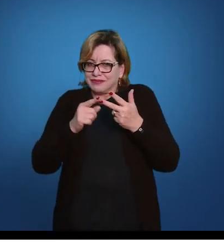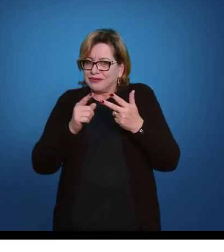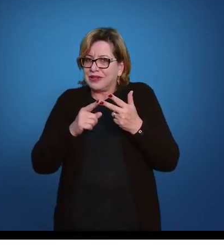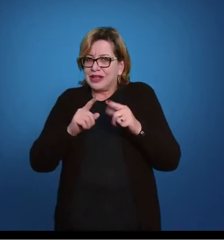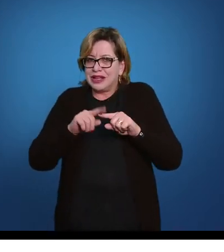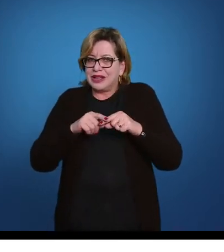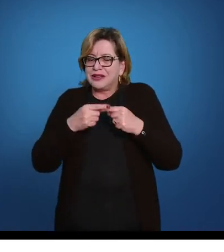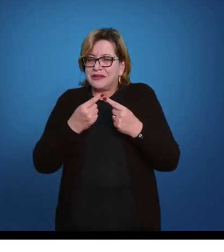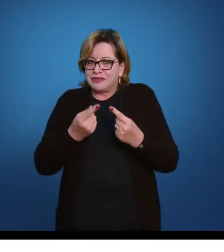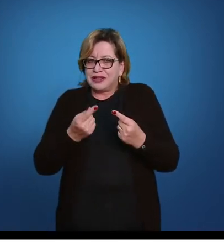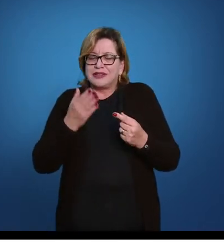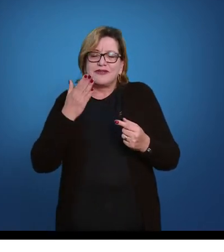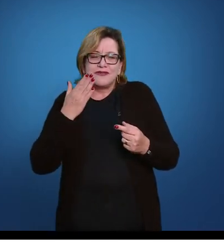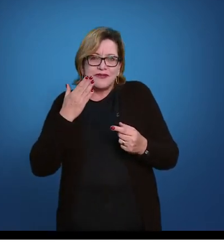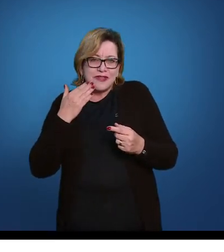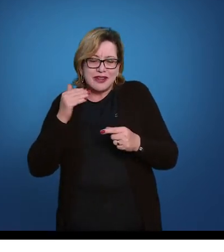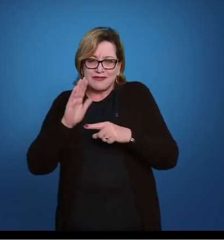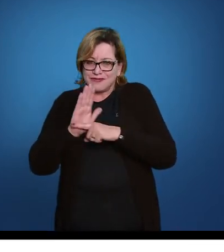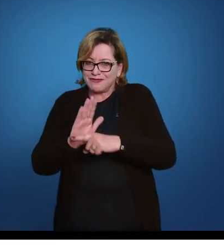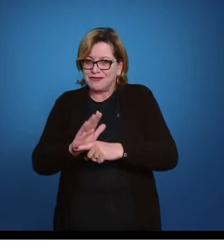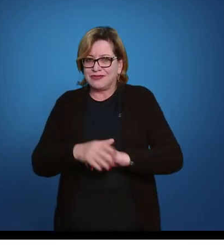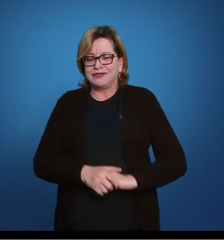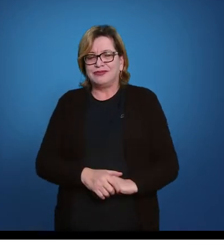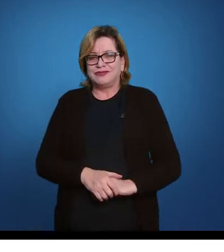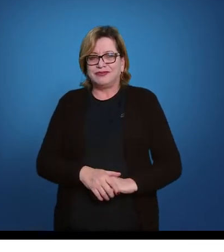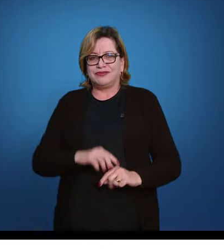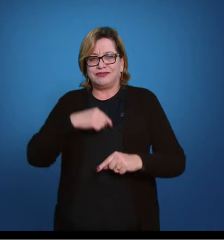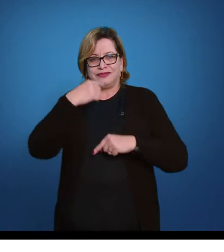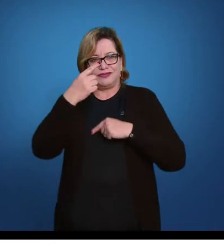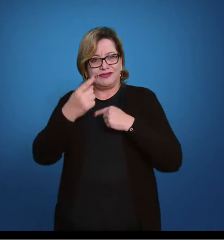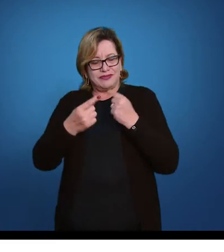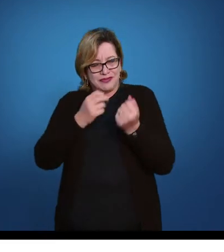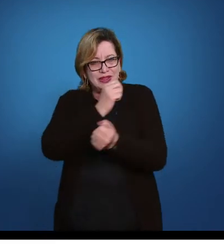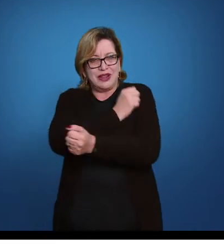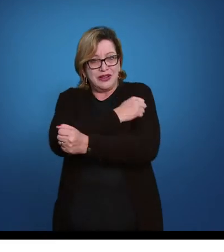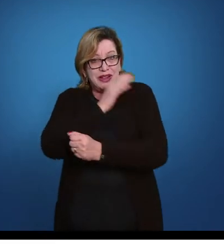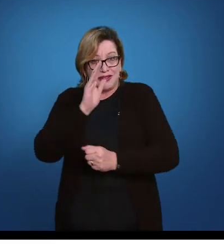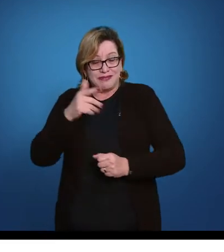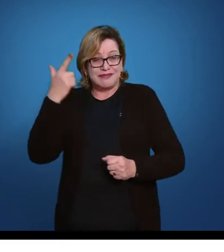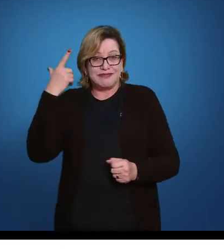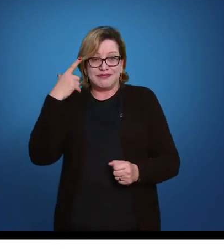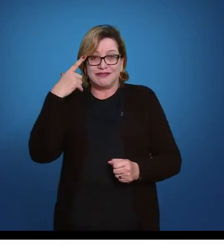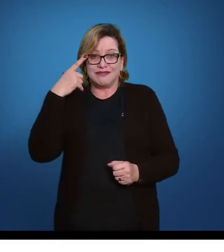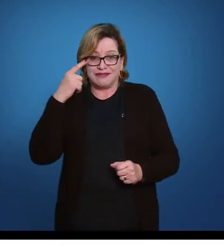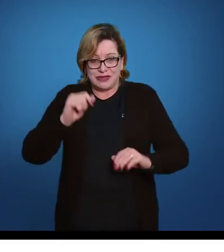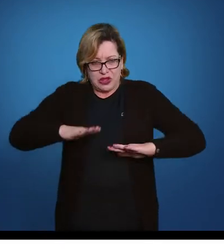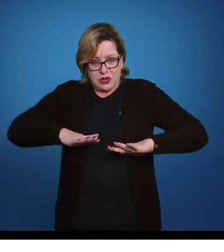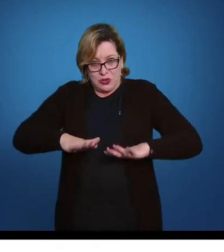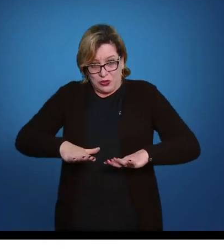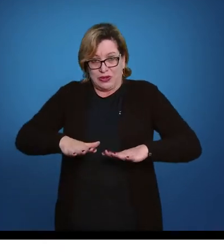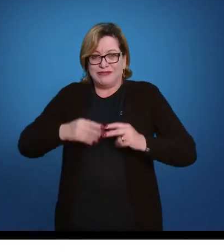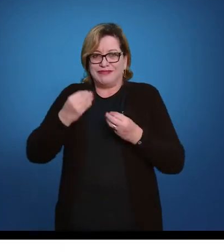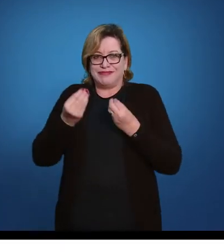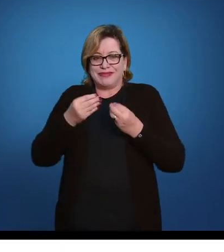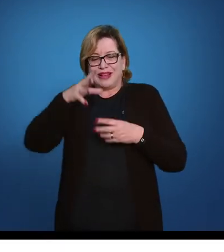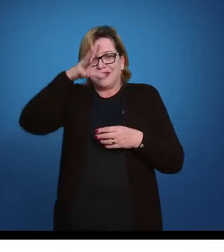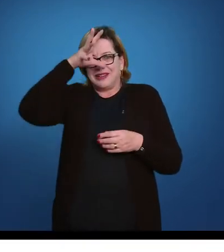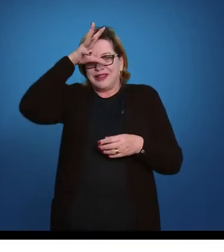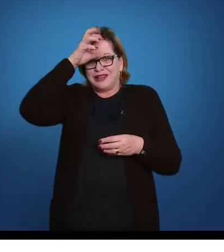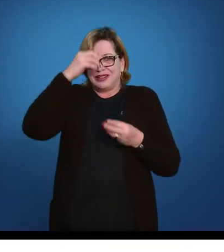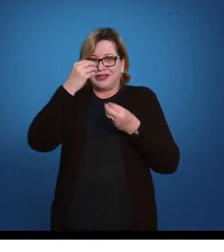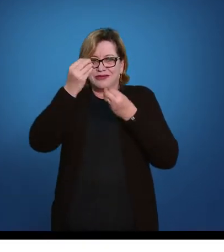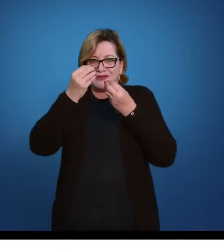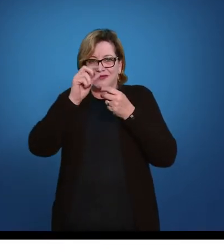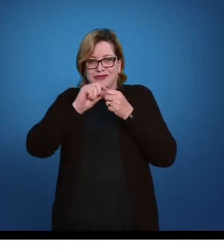facilita bastante o processo. depois que os alunos já conseguem sustentar, que eles já aprenderam a